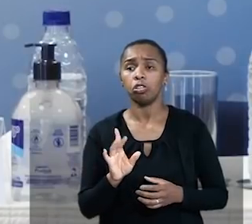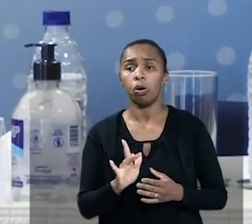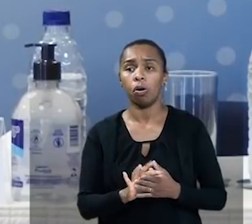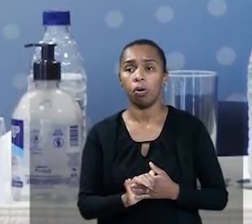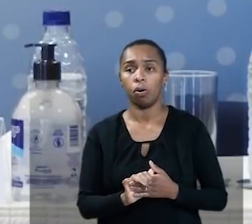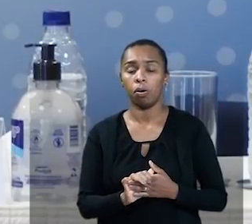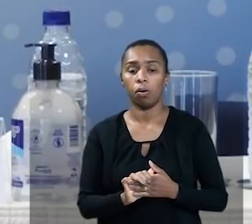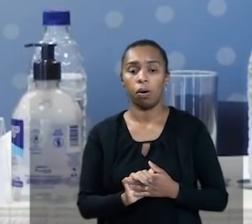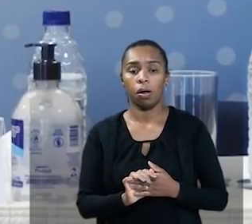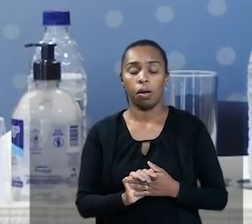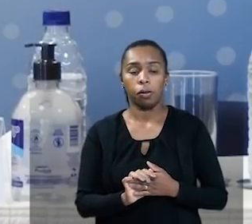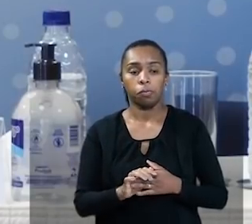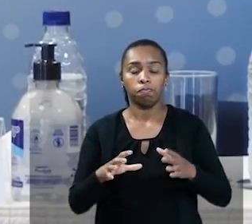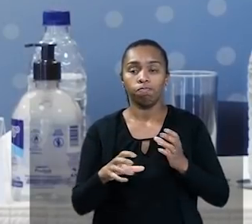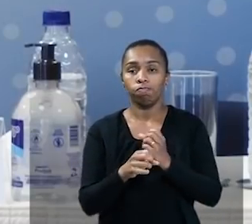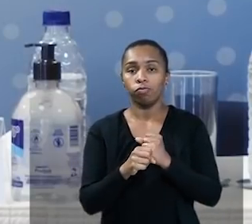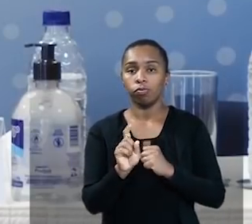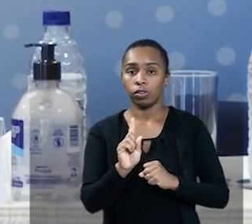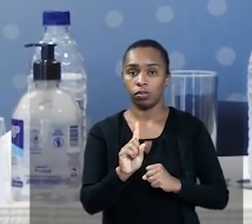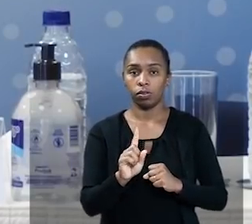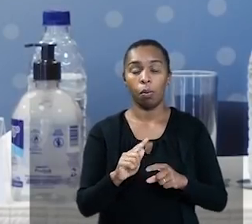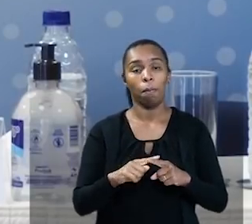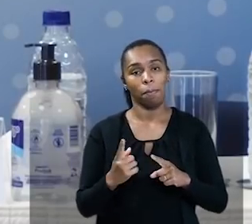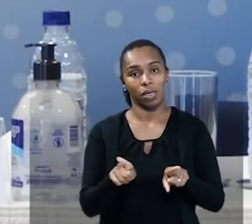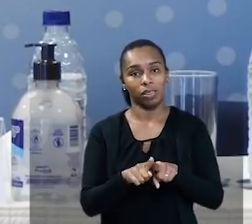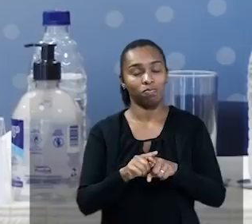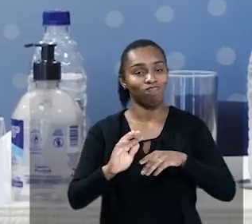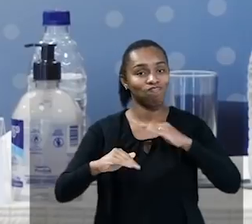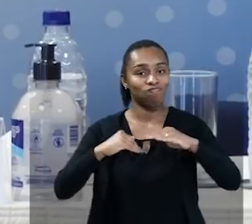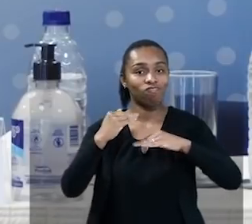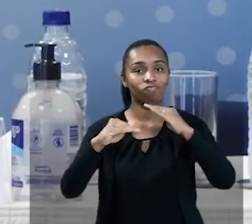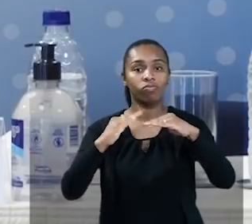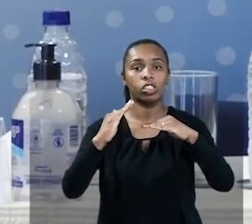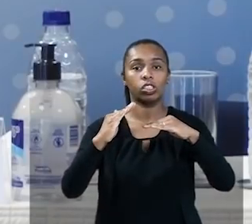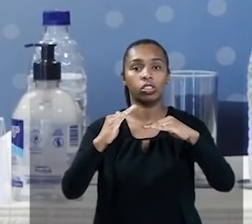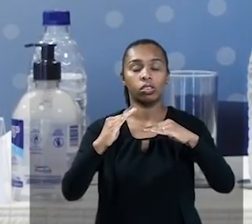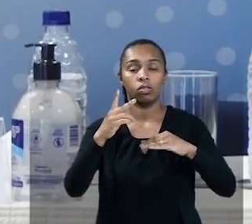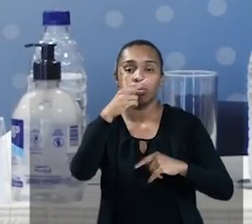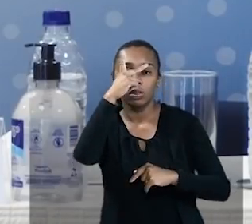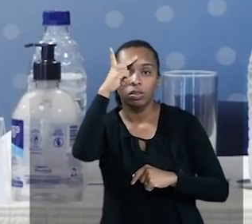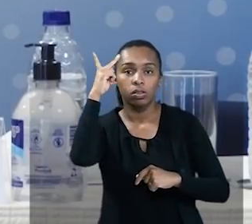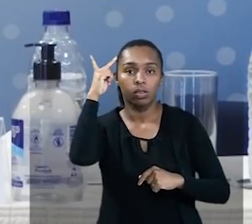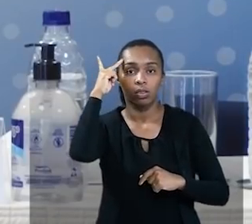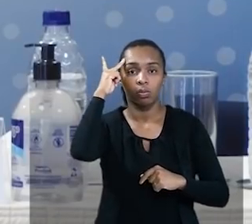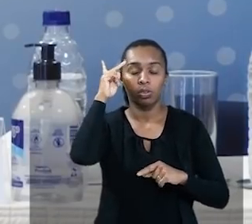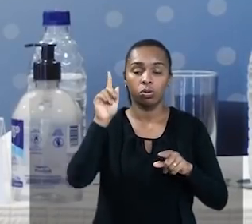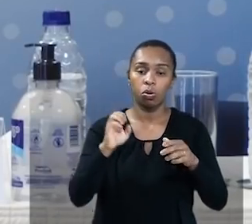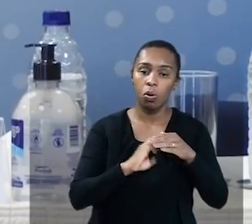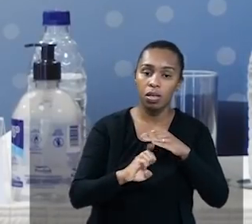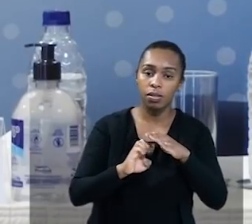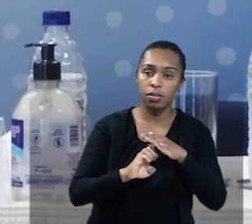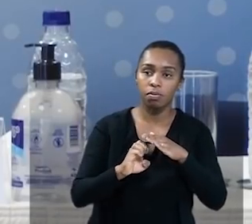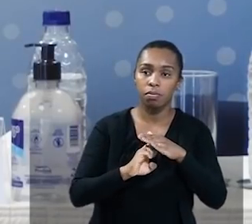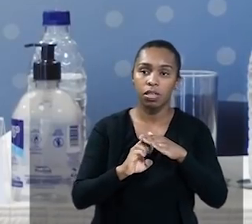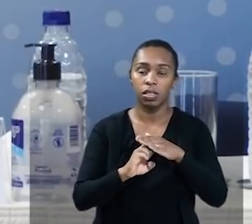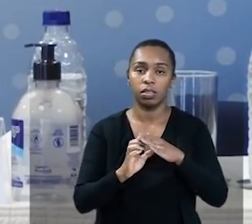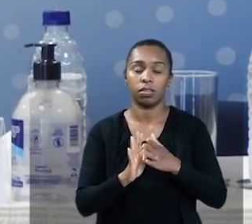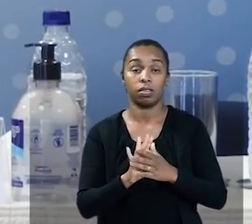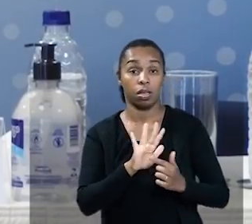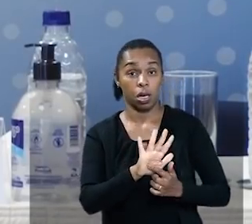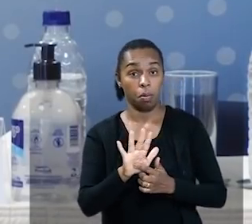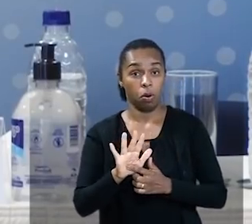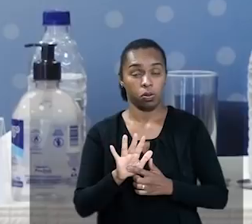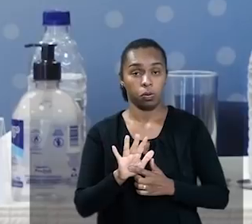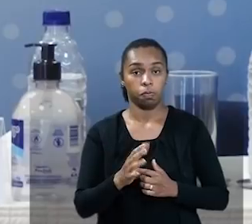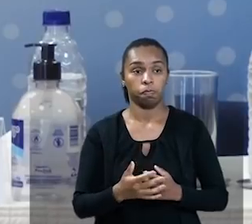não só o potencial da formação, mas também o desenvolvimento das pessoas, das empresas